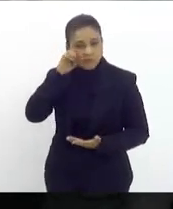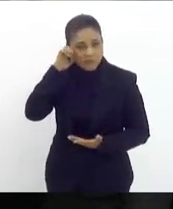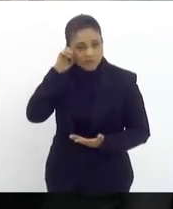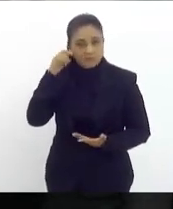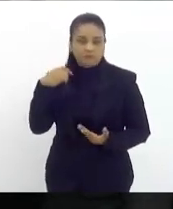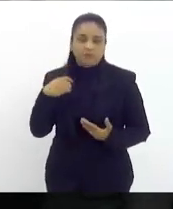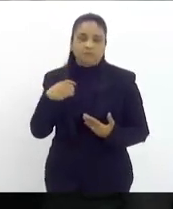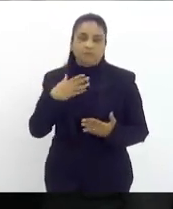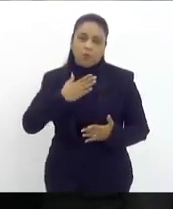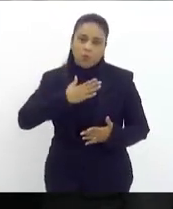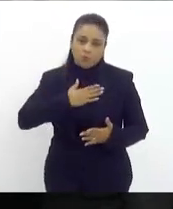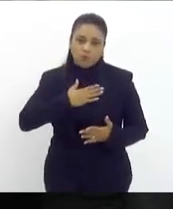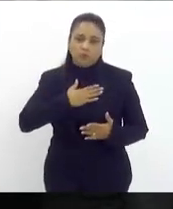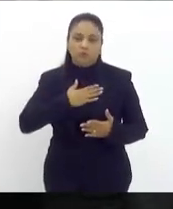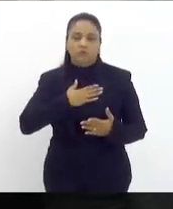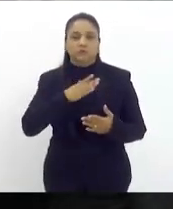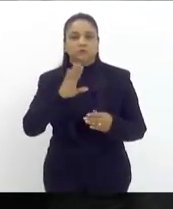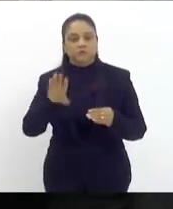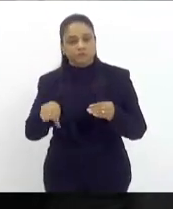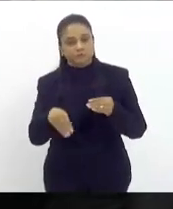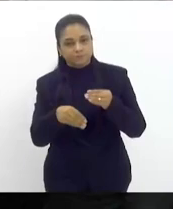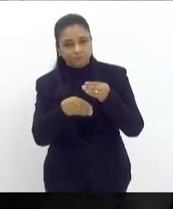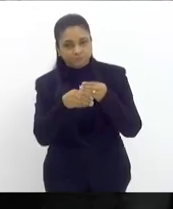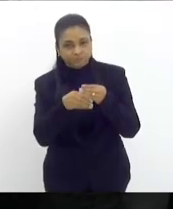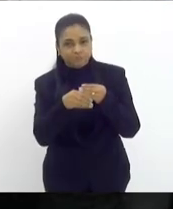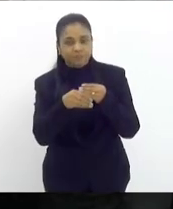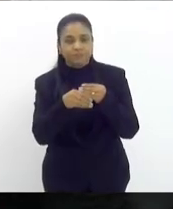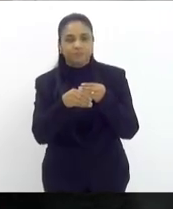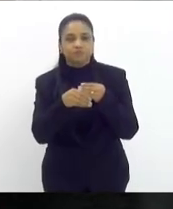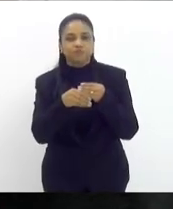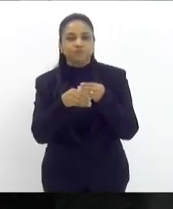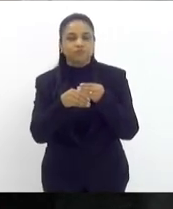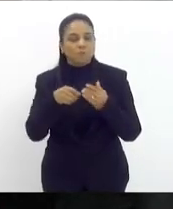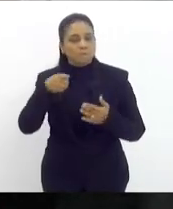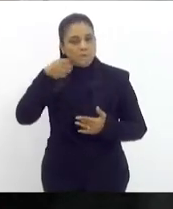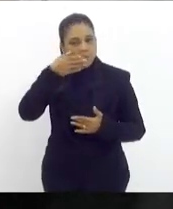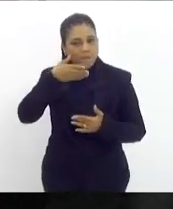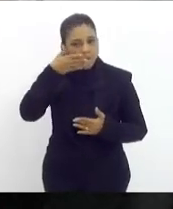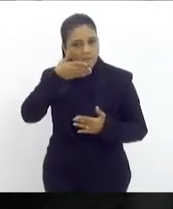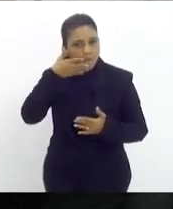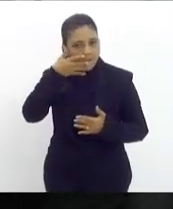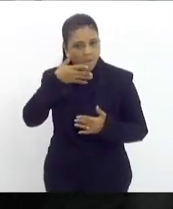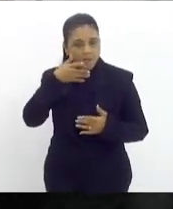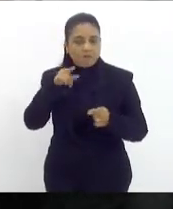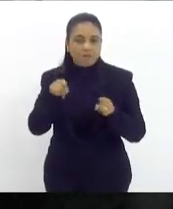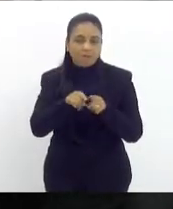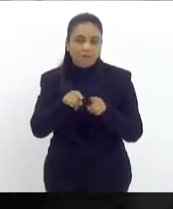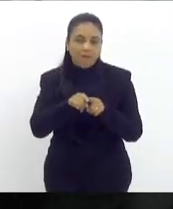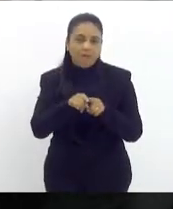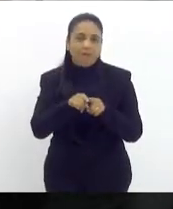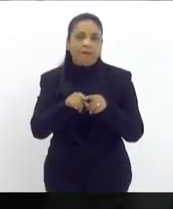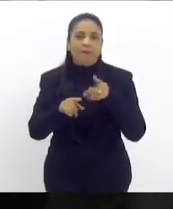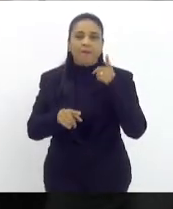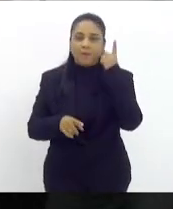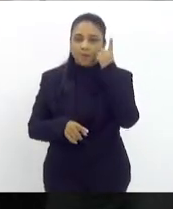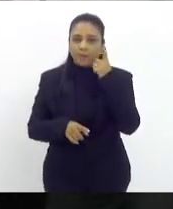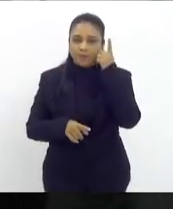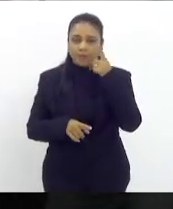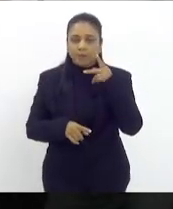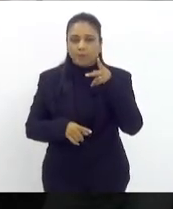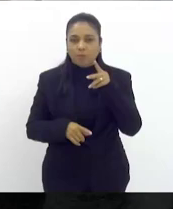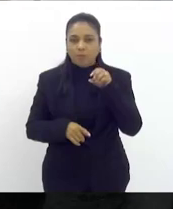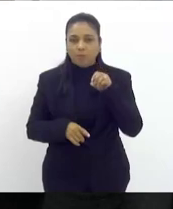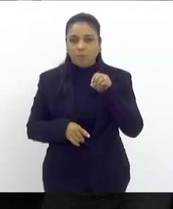consideração sobre sobre a sua fala e também pegando aqui o gancho do deputado Paul Bell